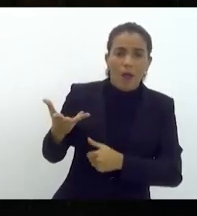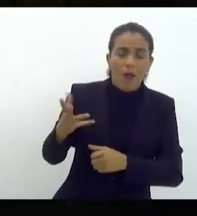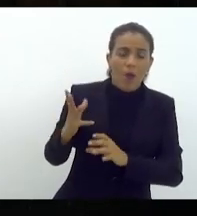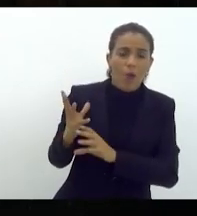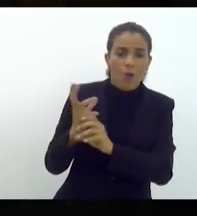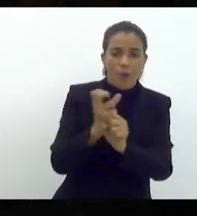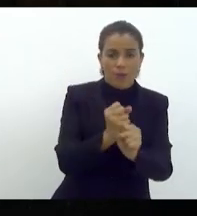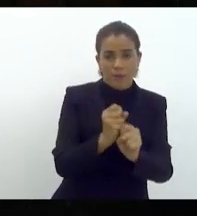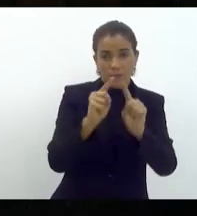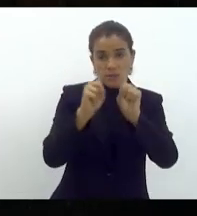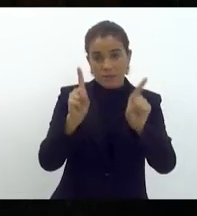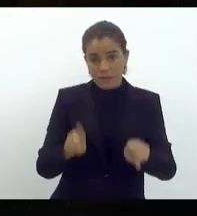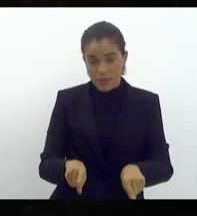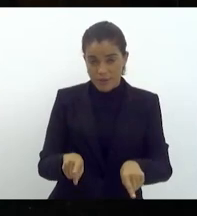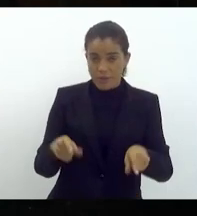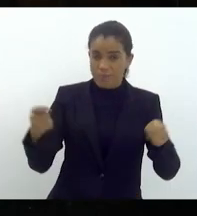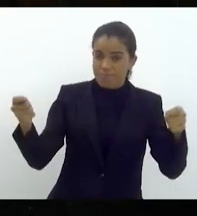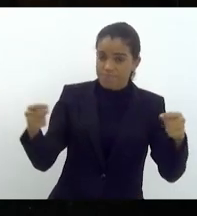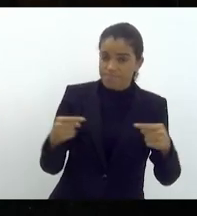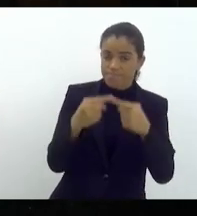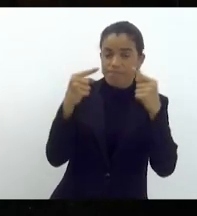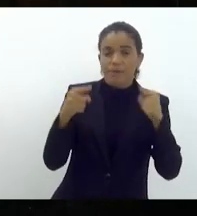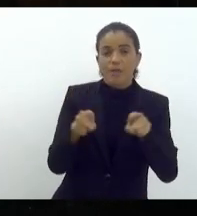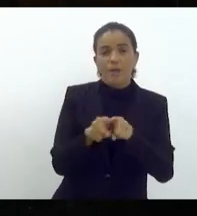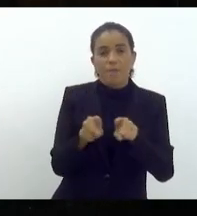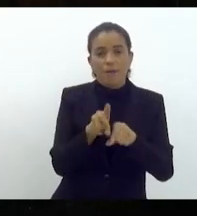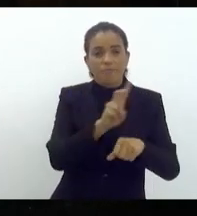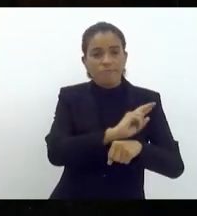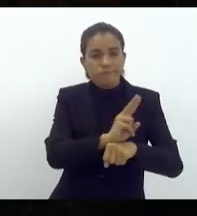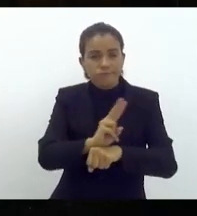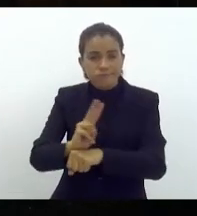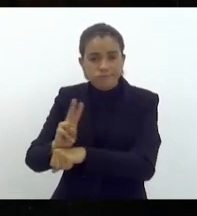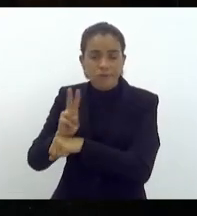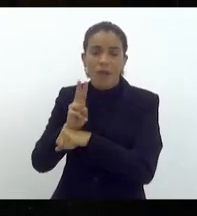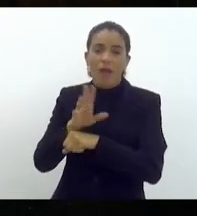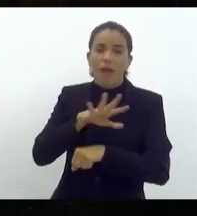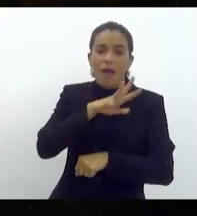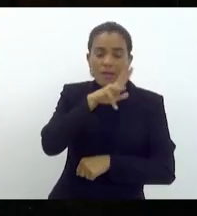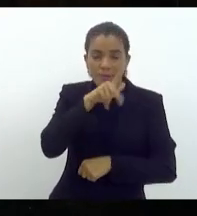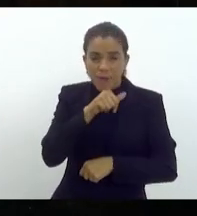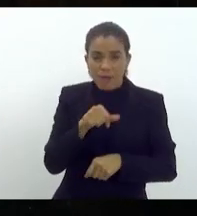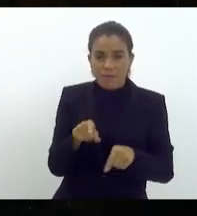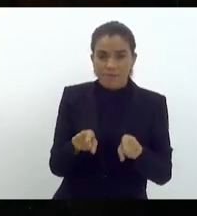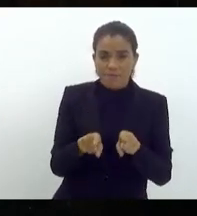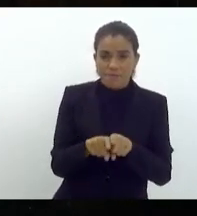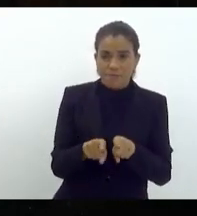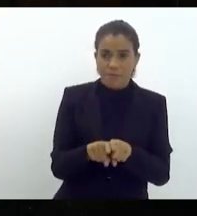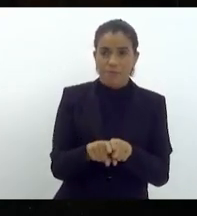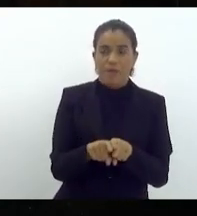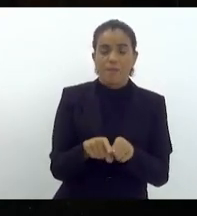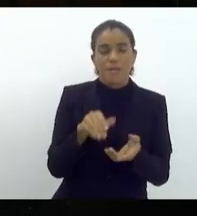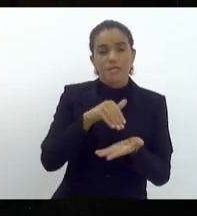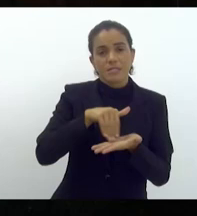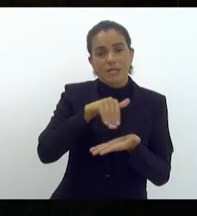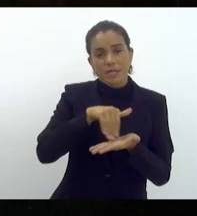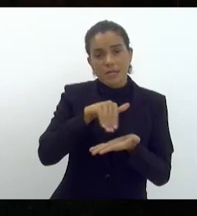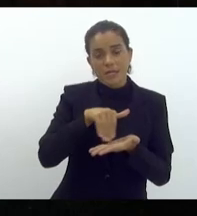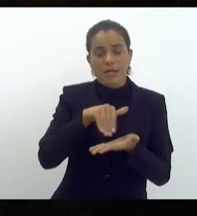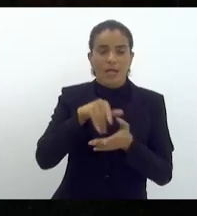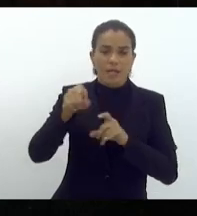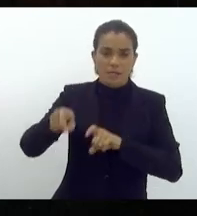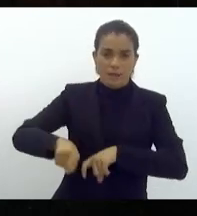para as garantias de vigilância dos programas sanitários e animais fornecidas pela Secretaria de